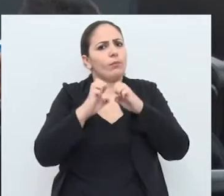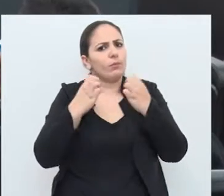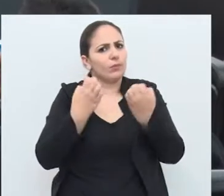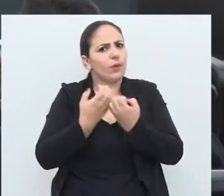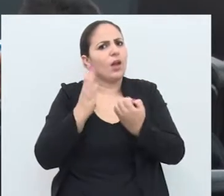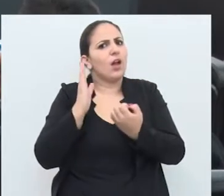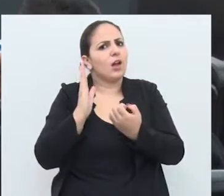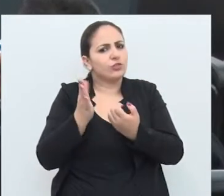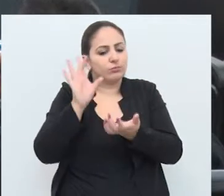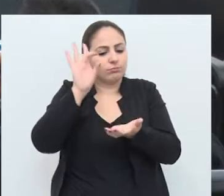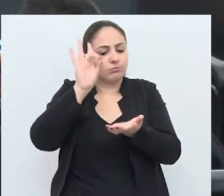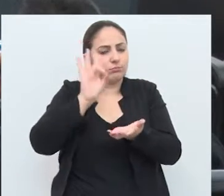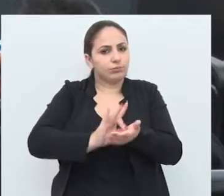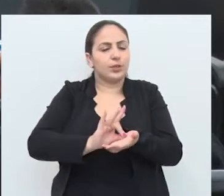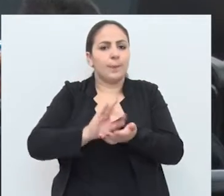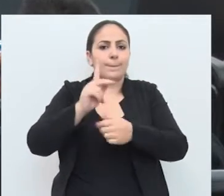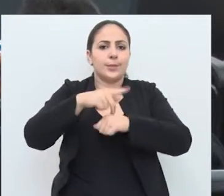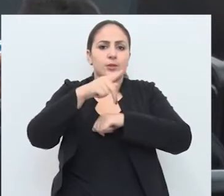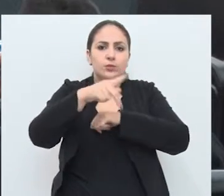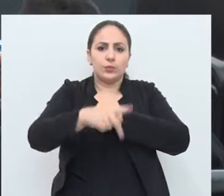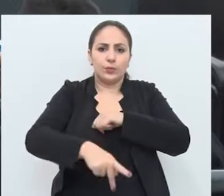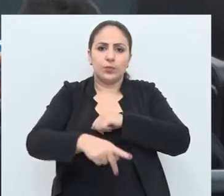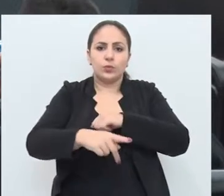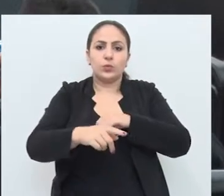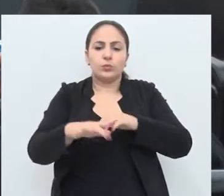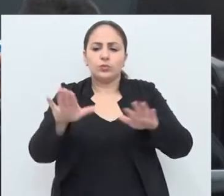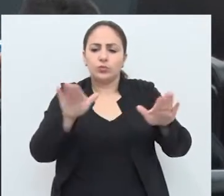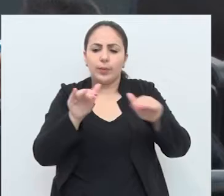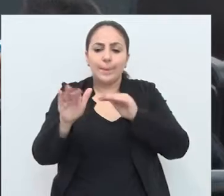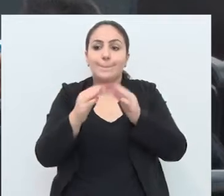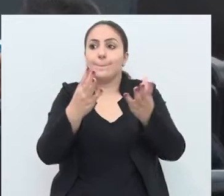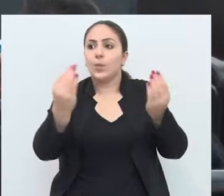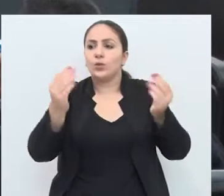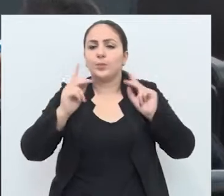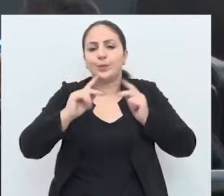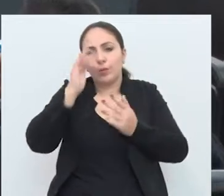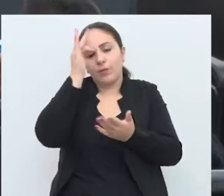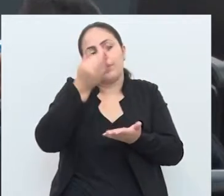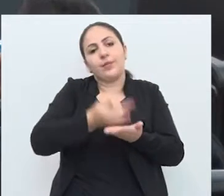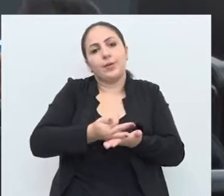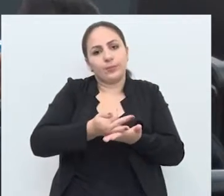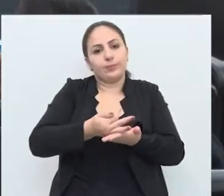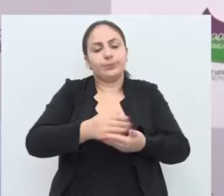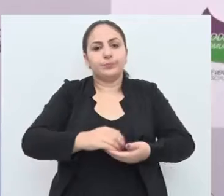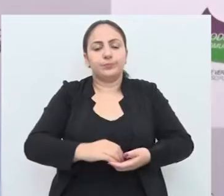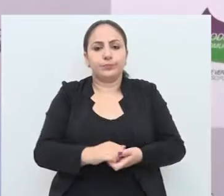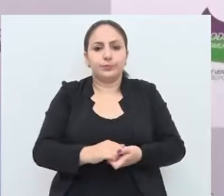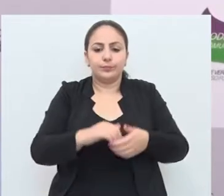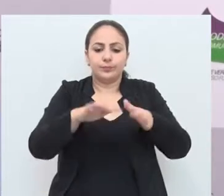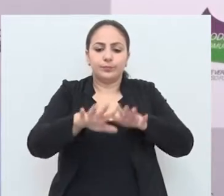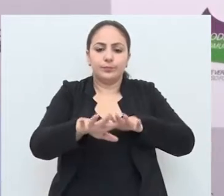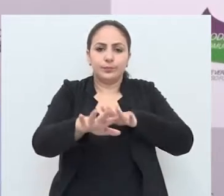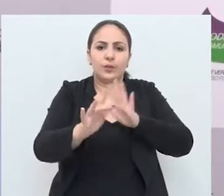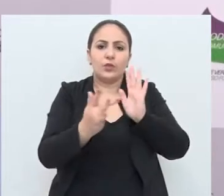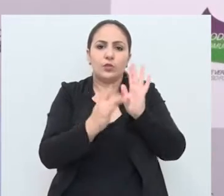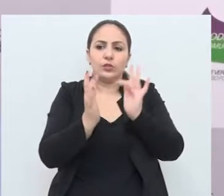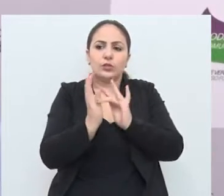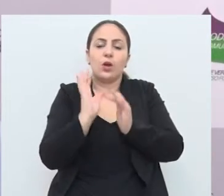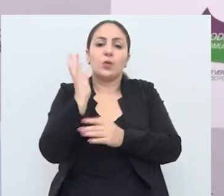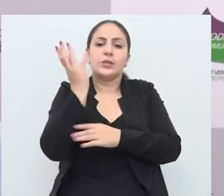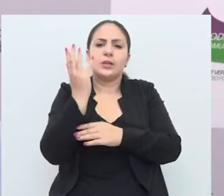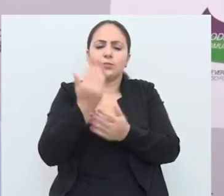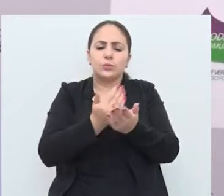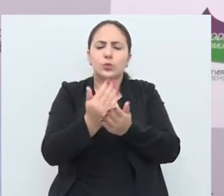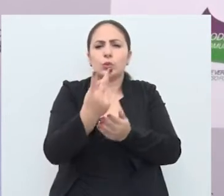que já é tradicional em Passo Fundo, reúne anualmente milhares de fiéis. A Marcha para Jesus já acontece desde